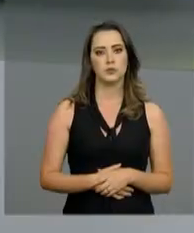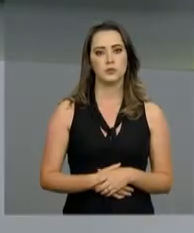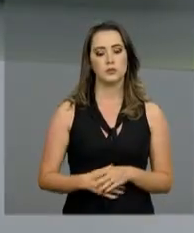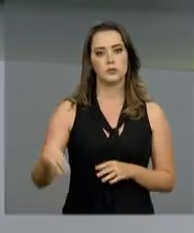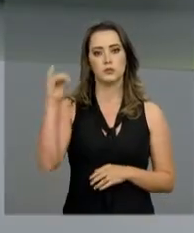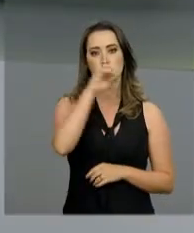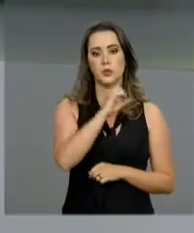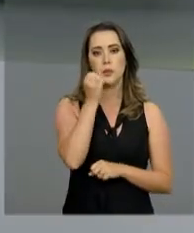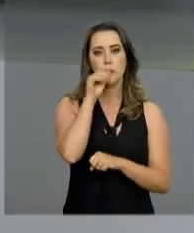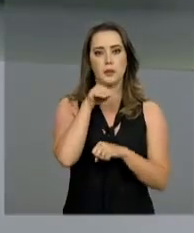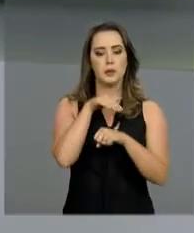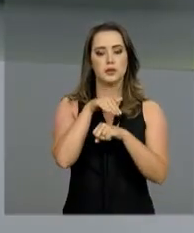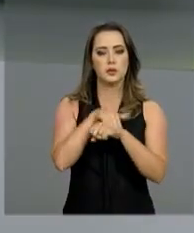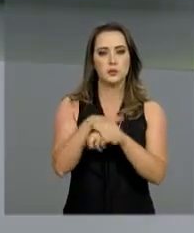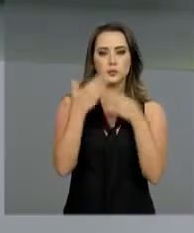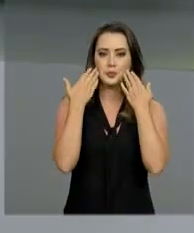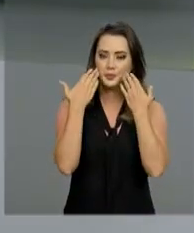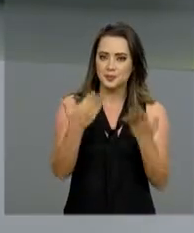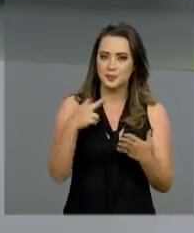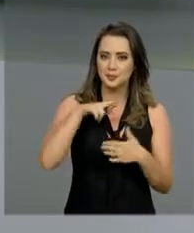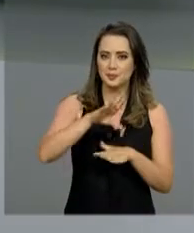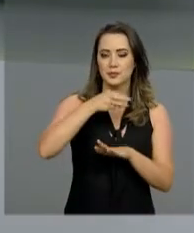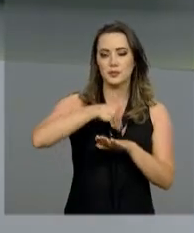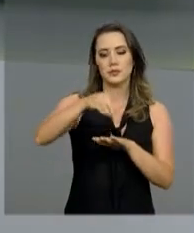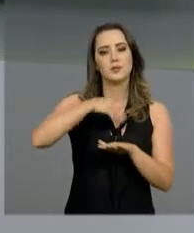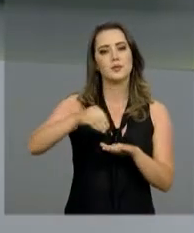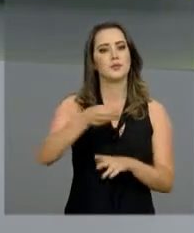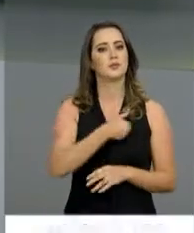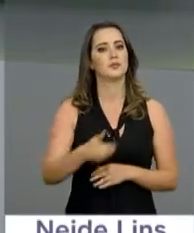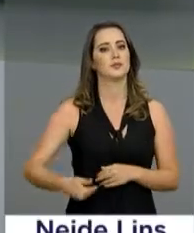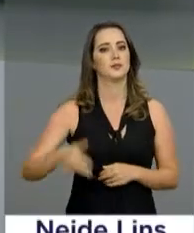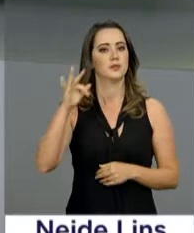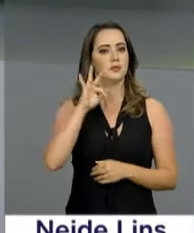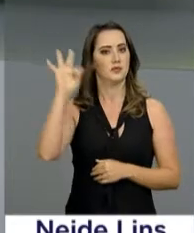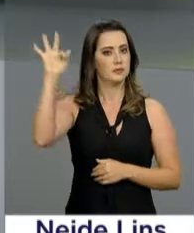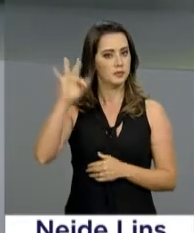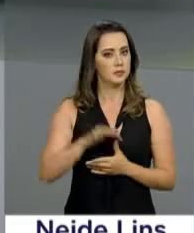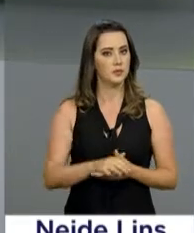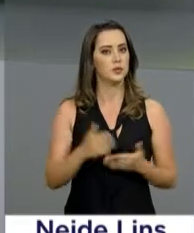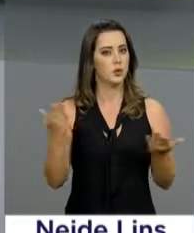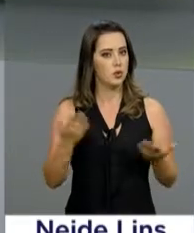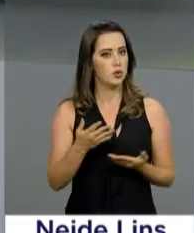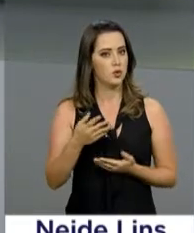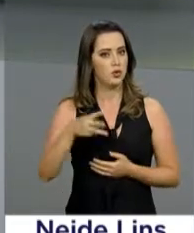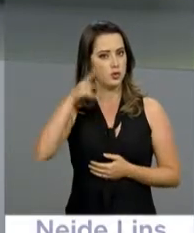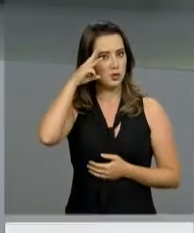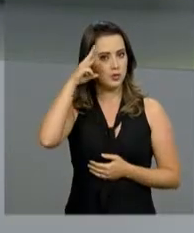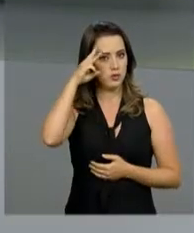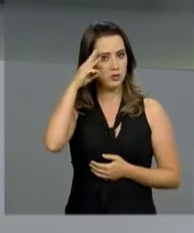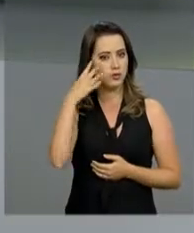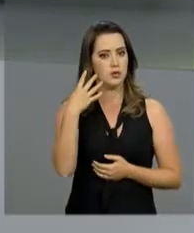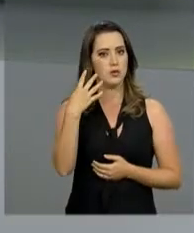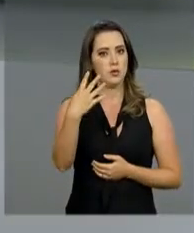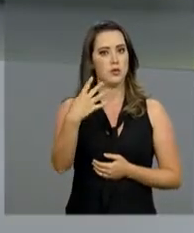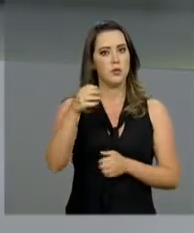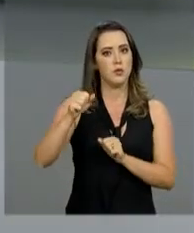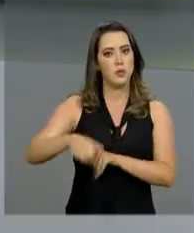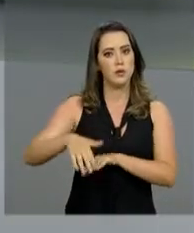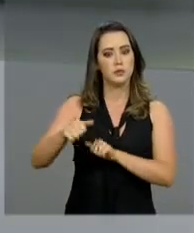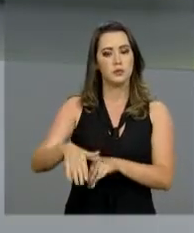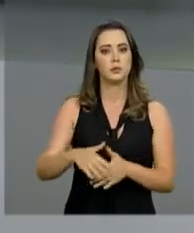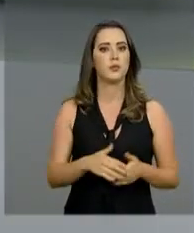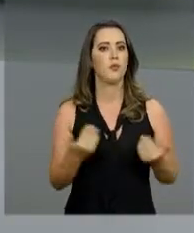Olá, boa noite. Começa agora o repórter NBR com as notícias do governo federal desta terça-feira, 4 de setembro.